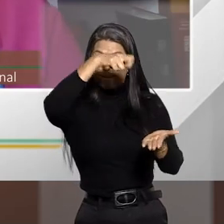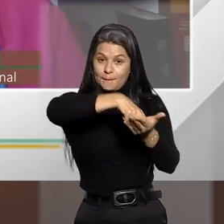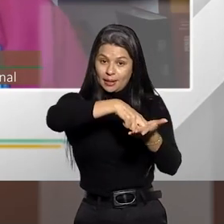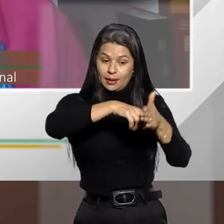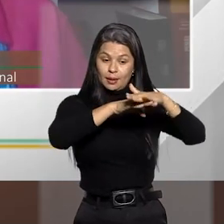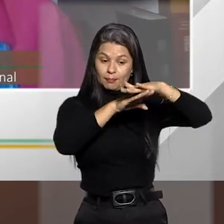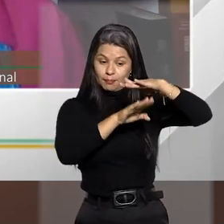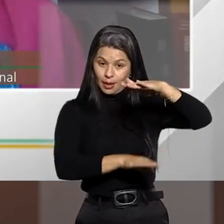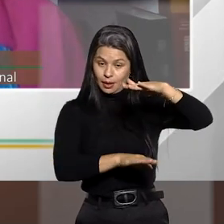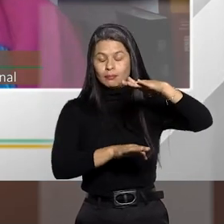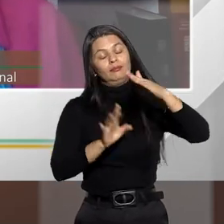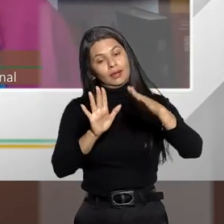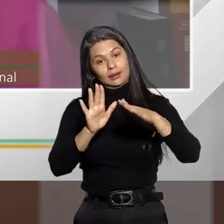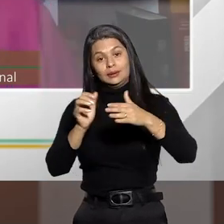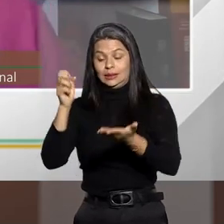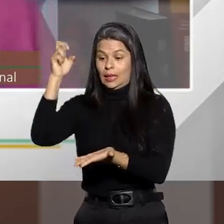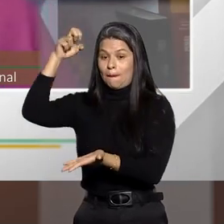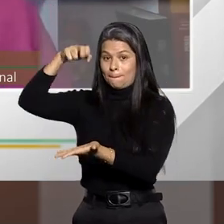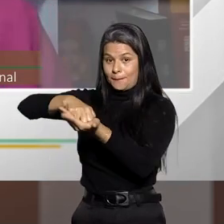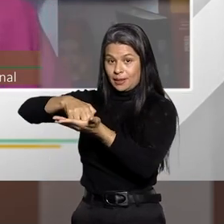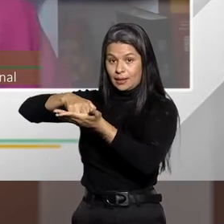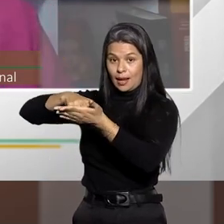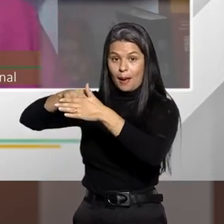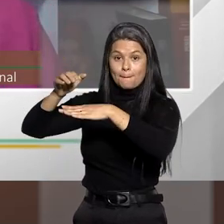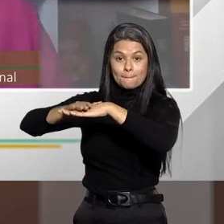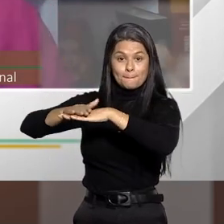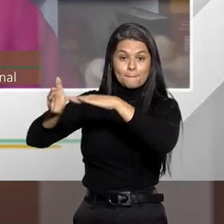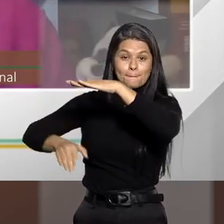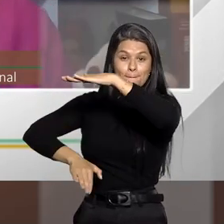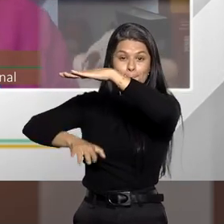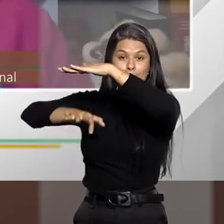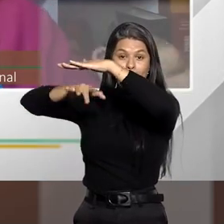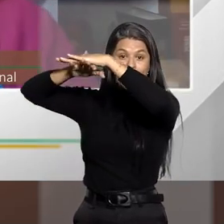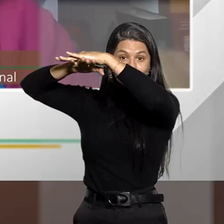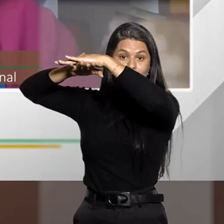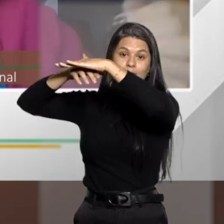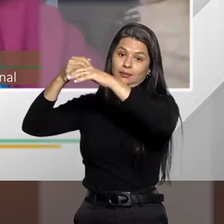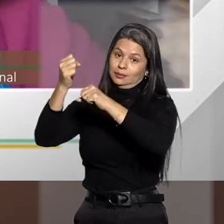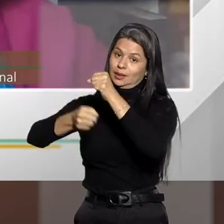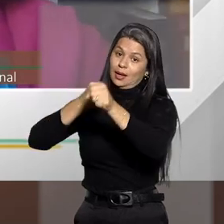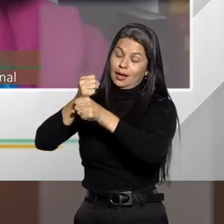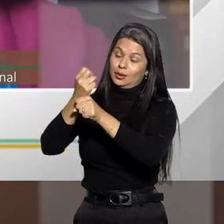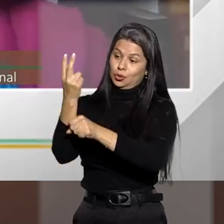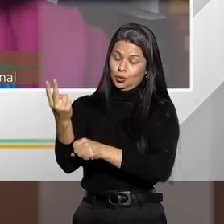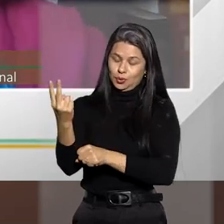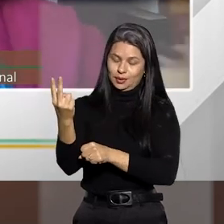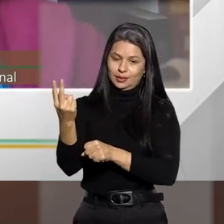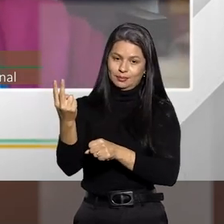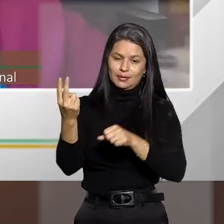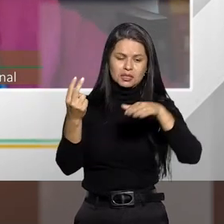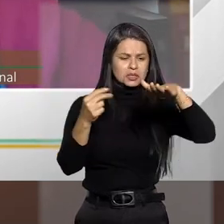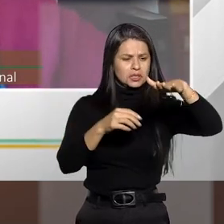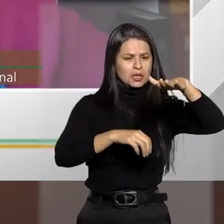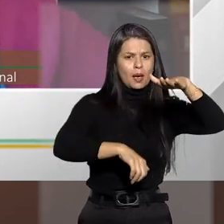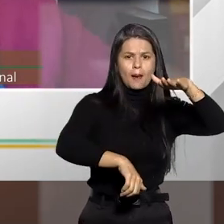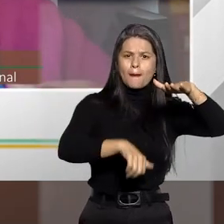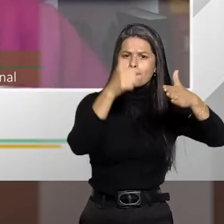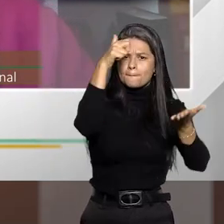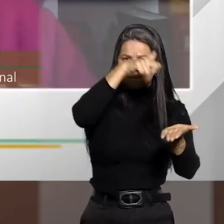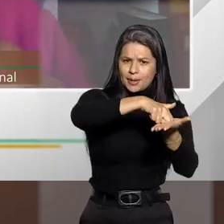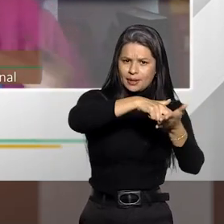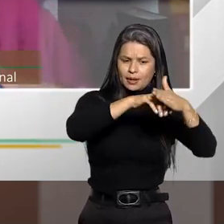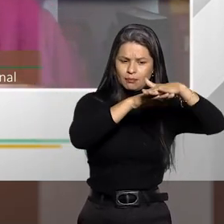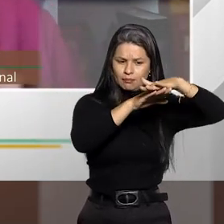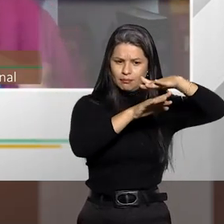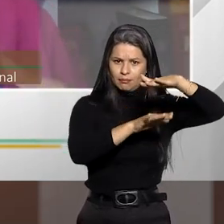máxima de até dois anos. A suspensão condicional do processo, infração com pena mínima de até um ano.